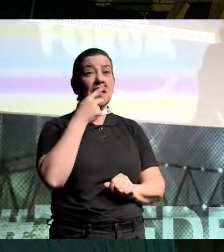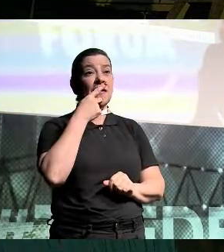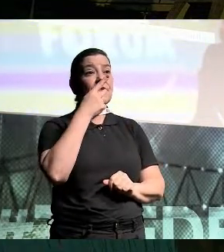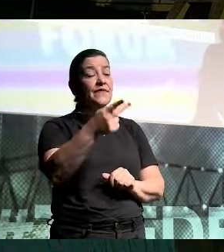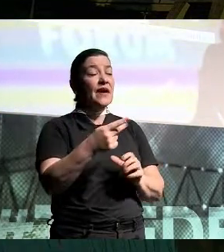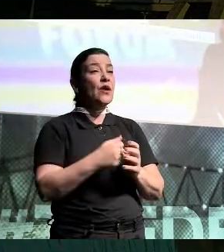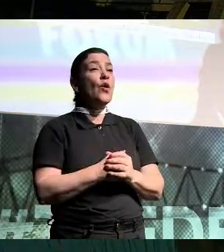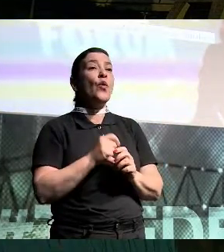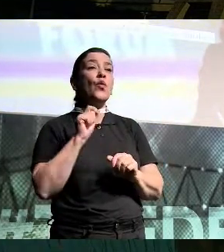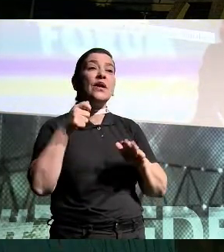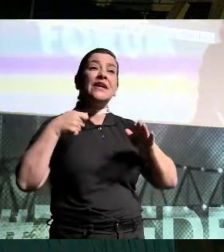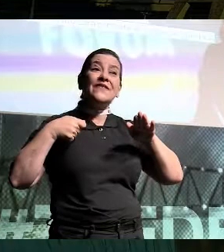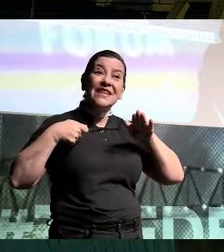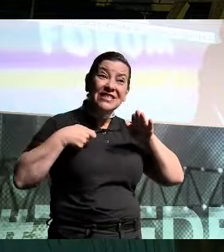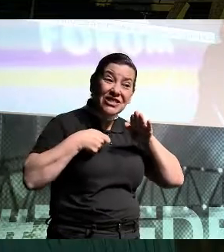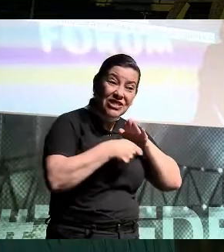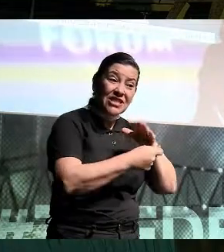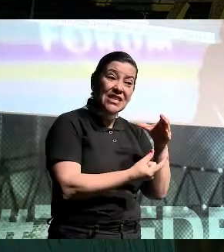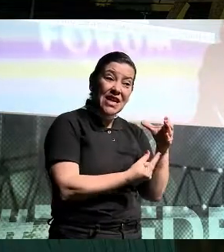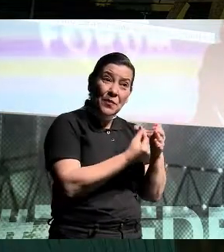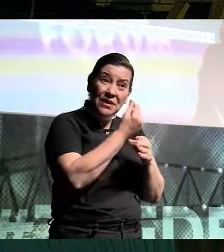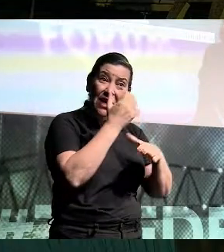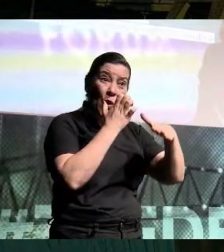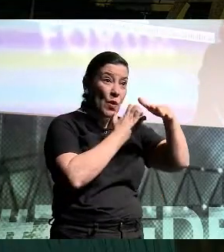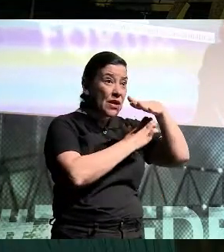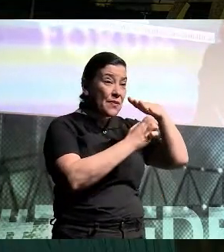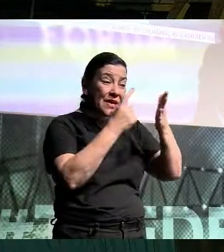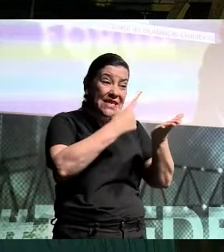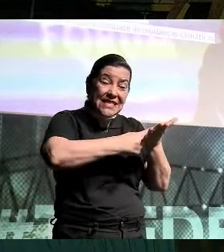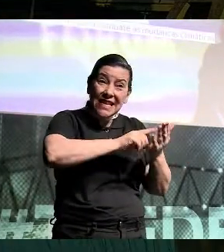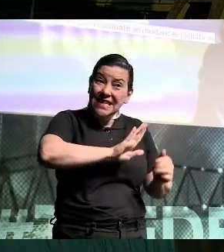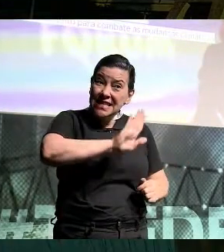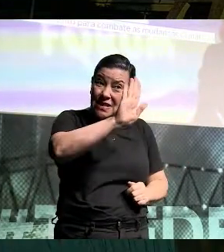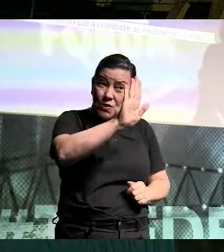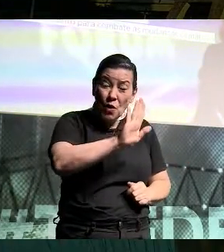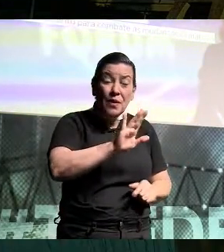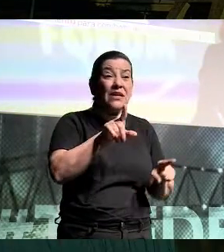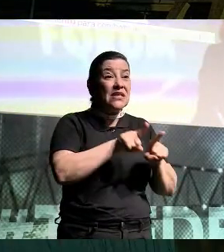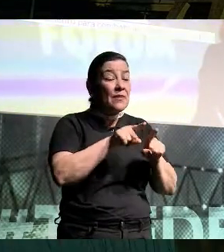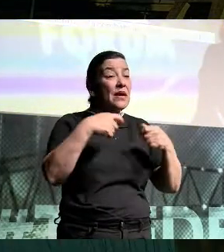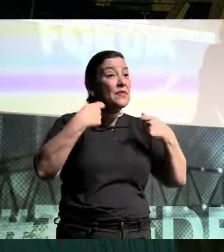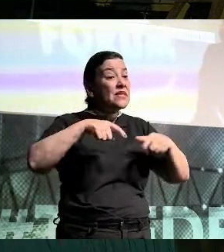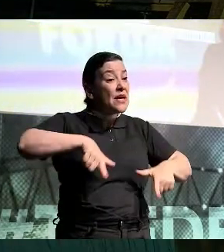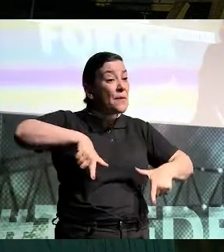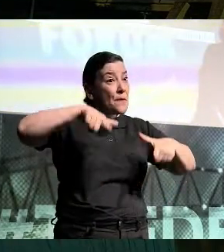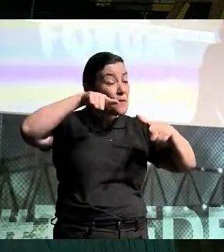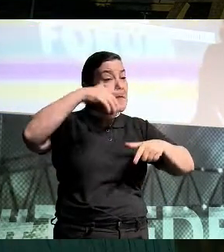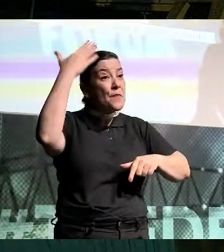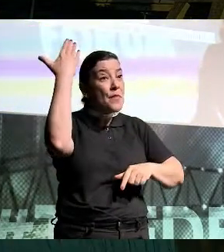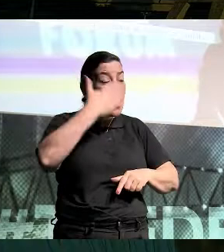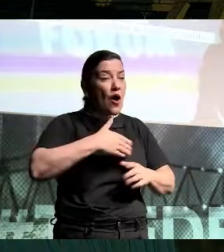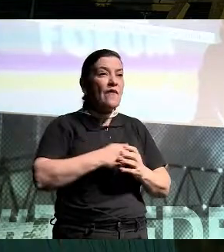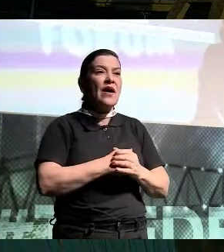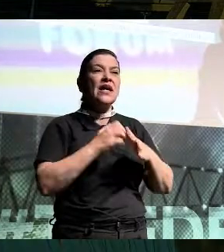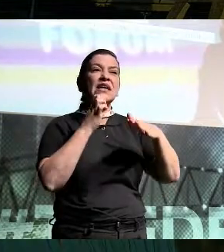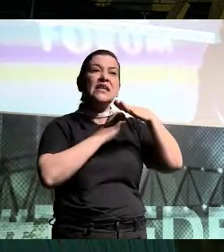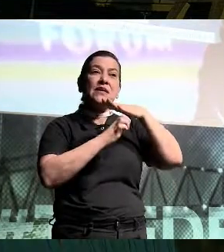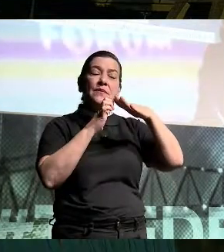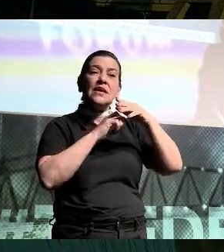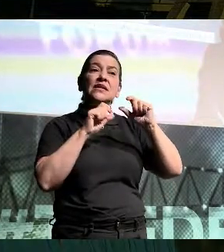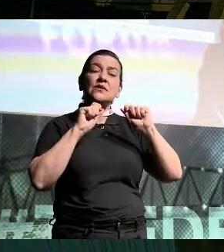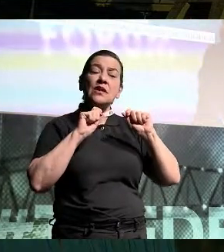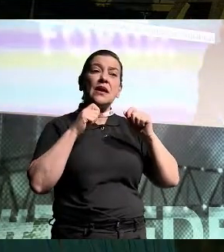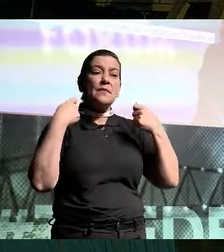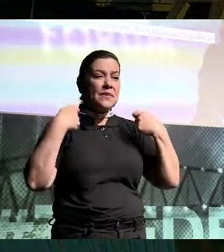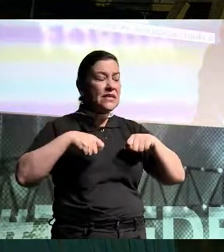não vai mais investir capital e empresa que não se compromete e que comprova isso em número. Empresa que relata e que coloca